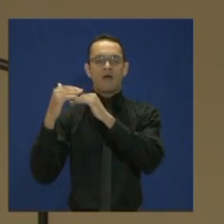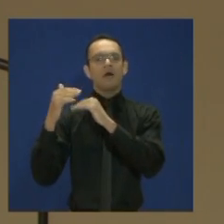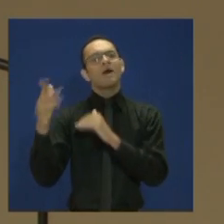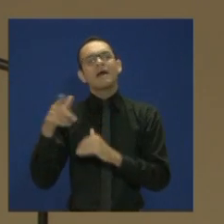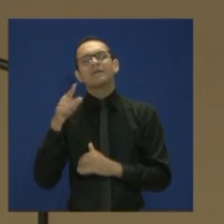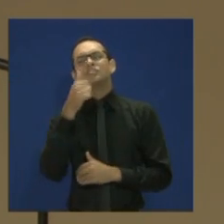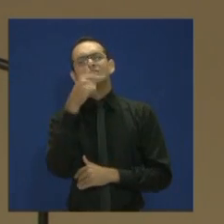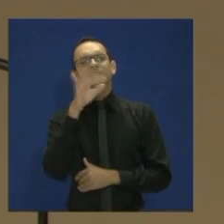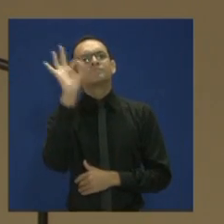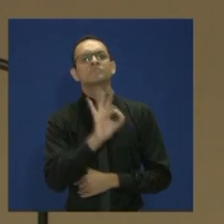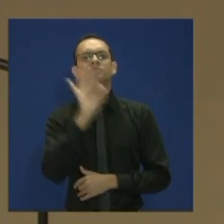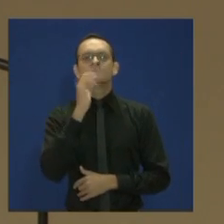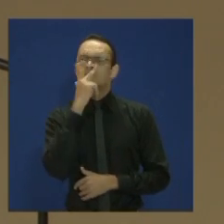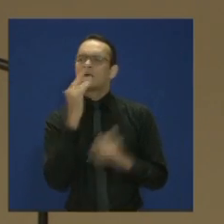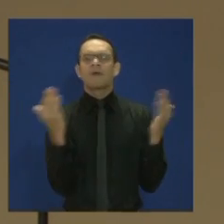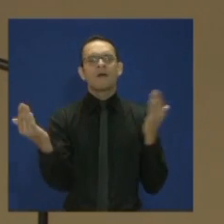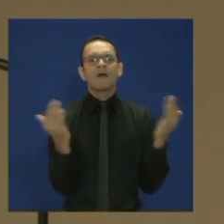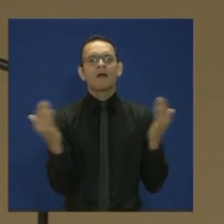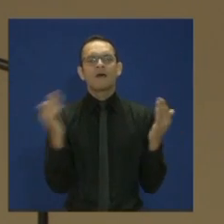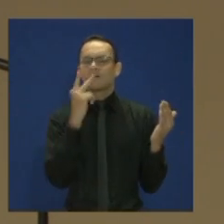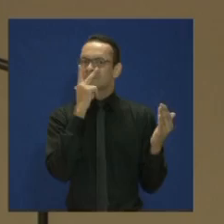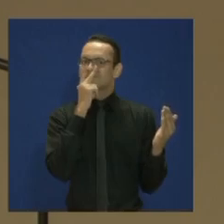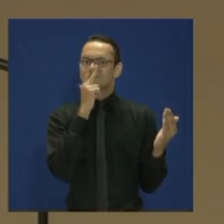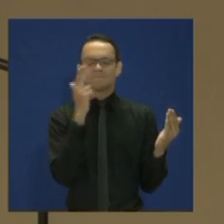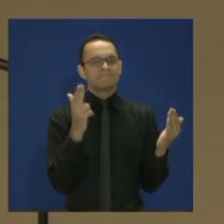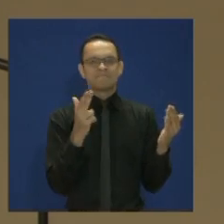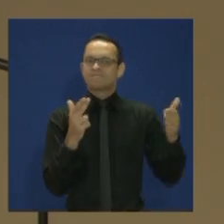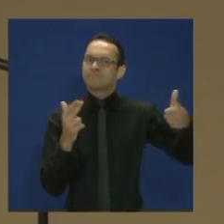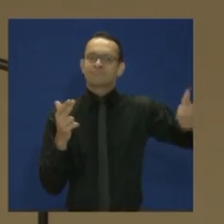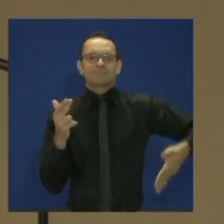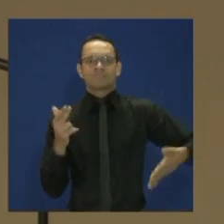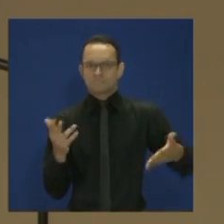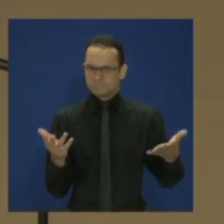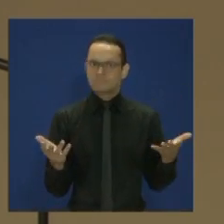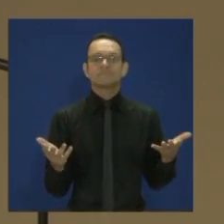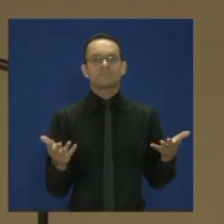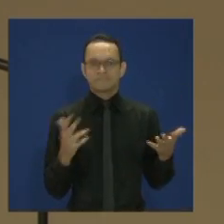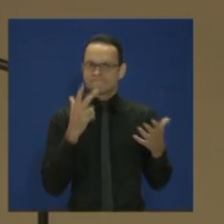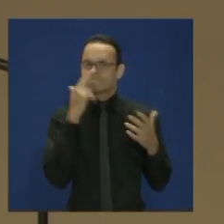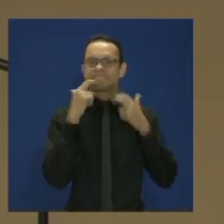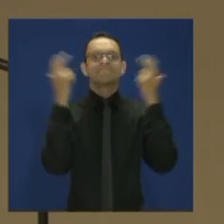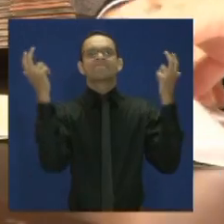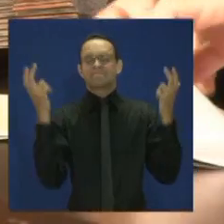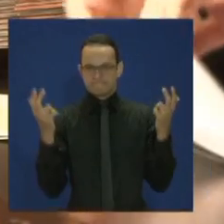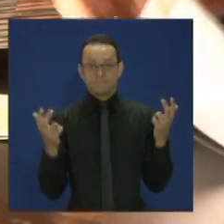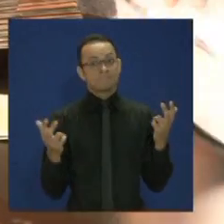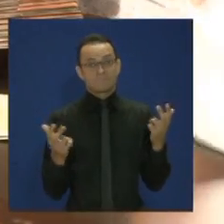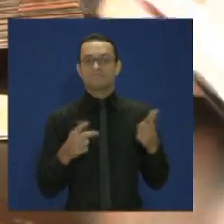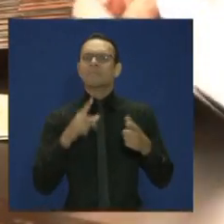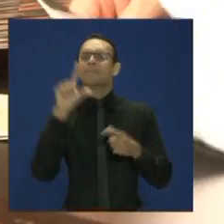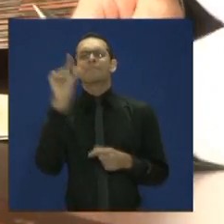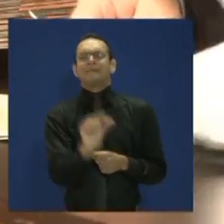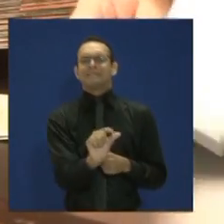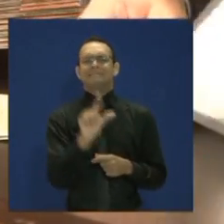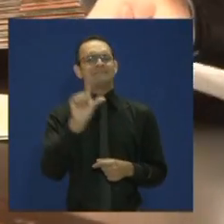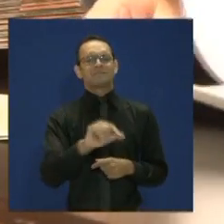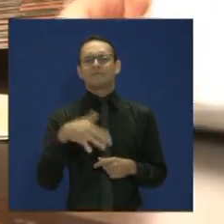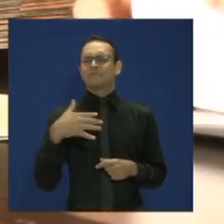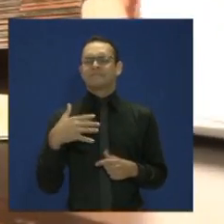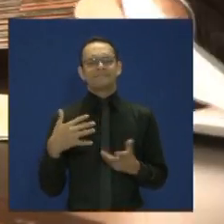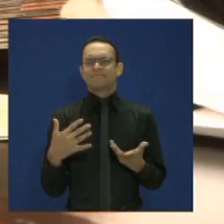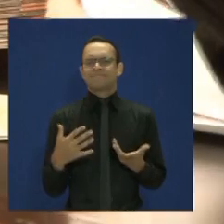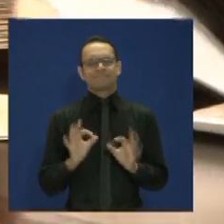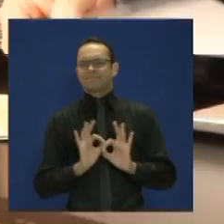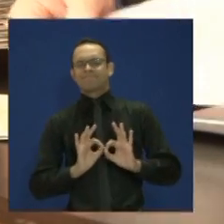17%, ele é vexatório, ele é muito pequeno. É pequeno